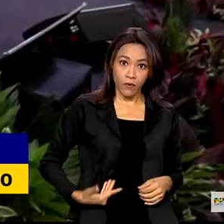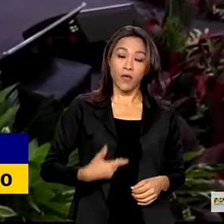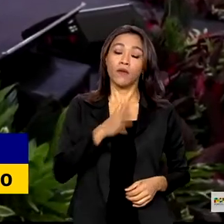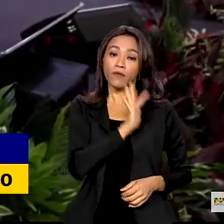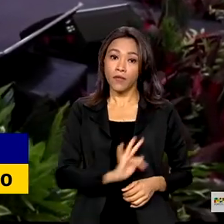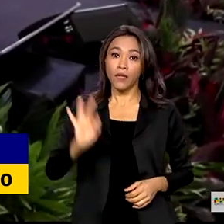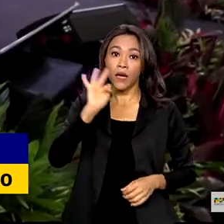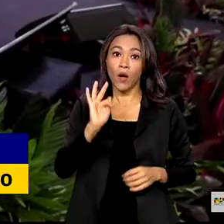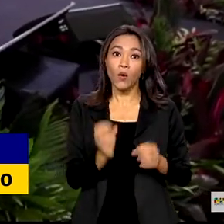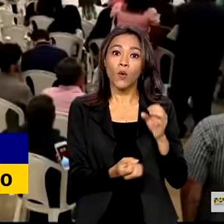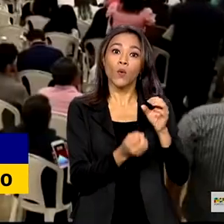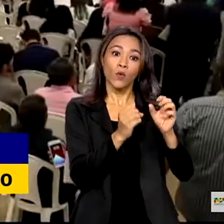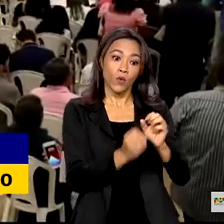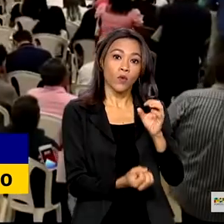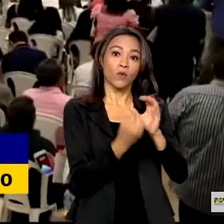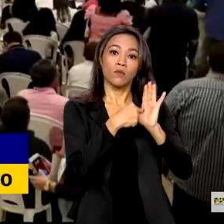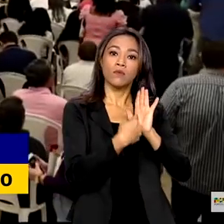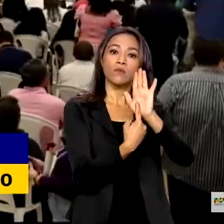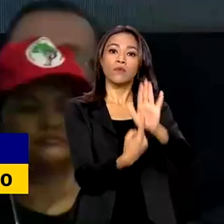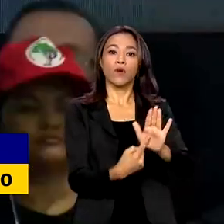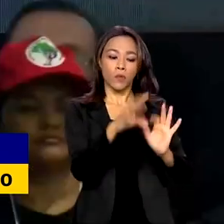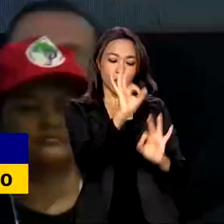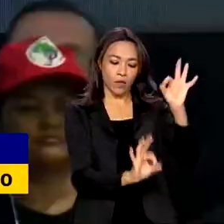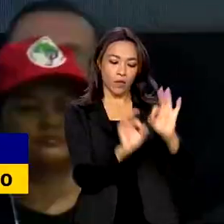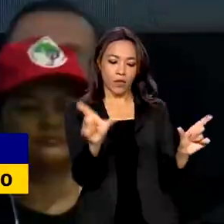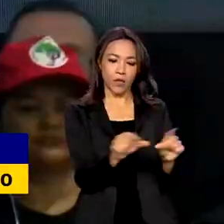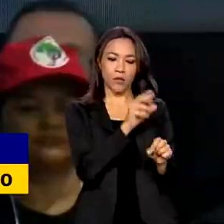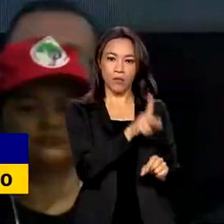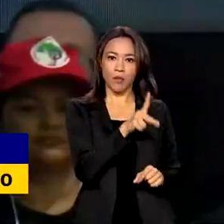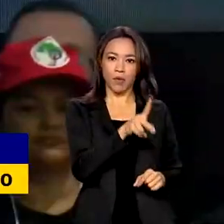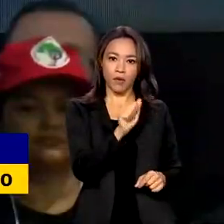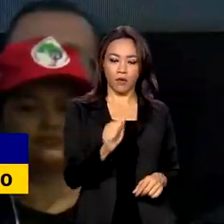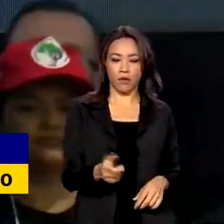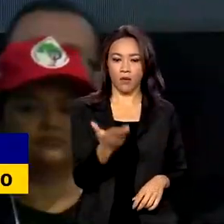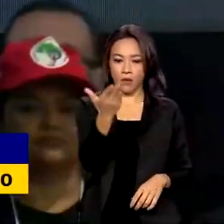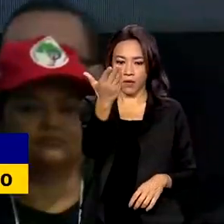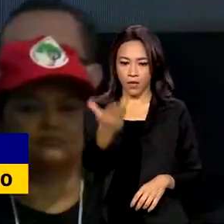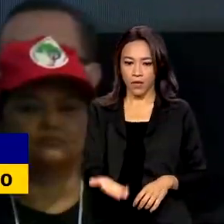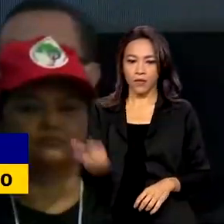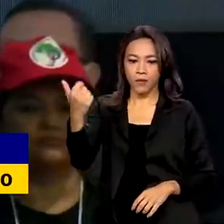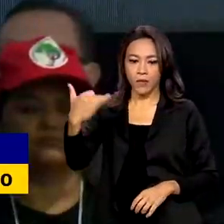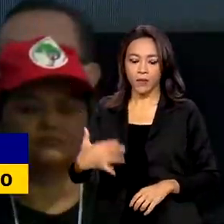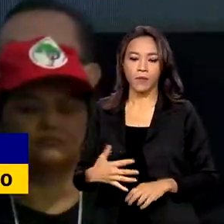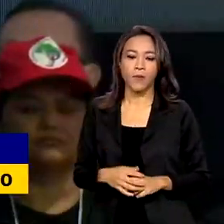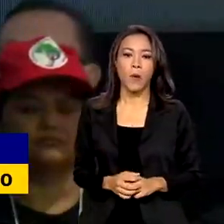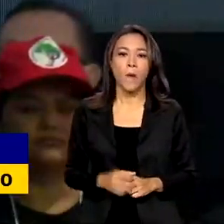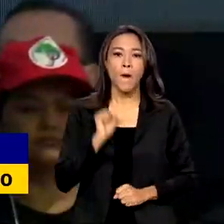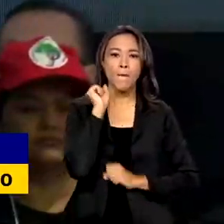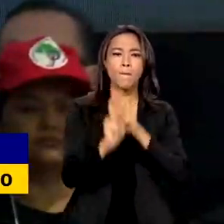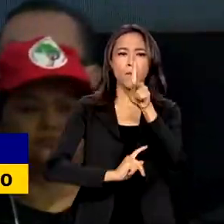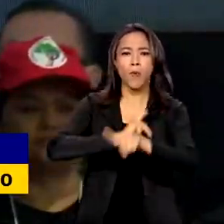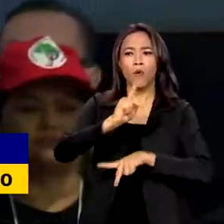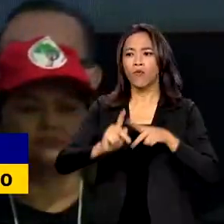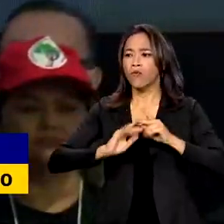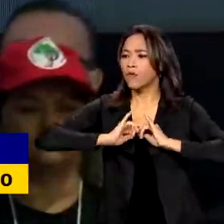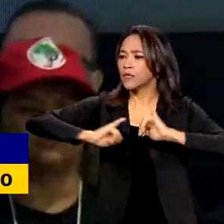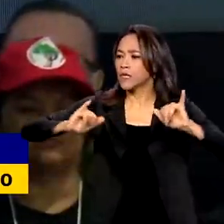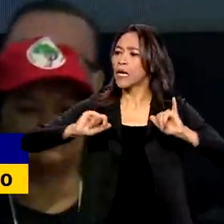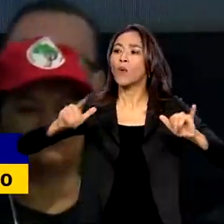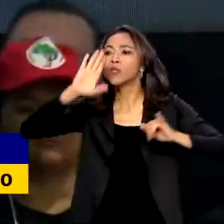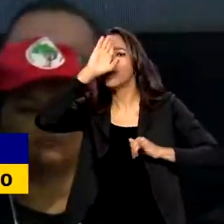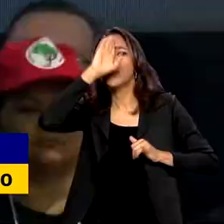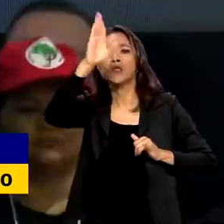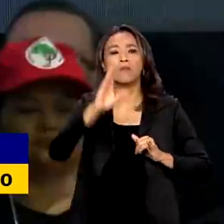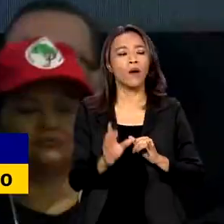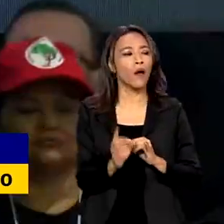o Plano Plurianual Participativo. O povo brasileiro possa dizer quais são as prioridades no orçamento desse país.